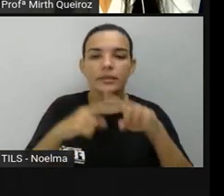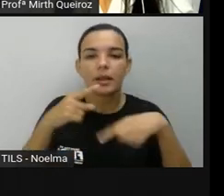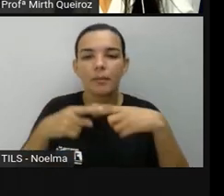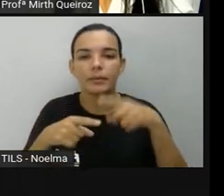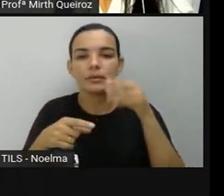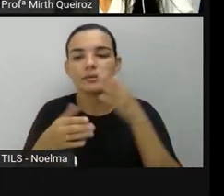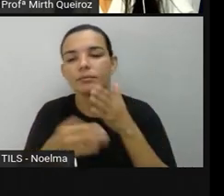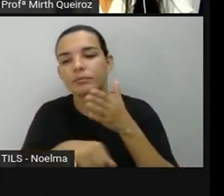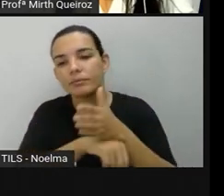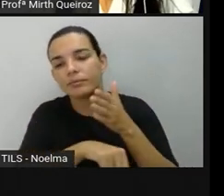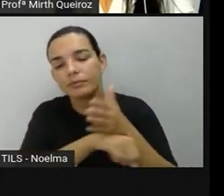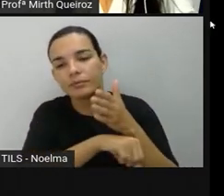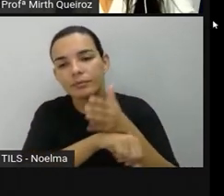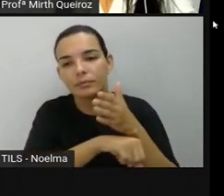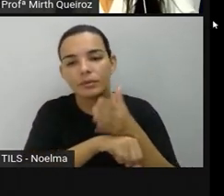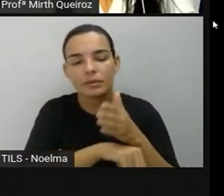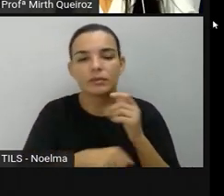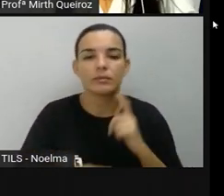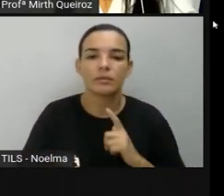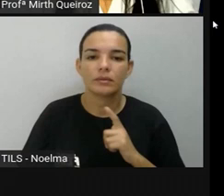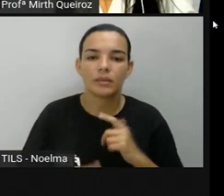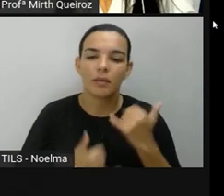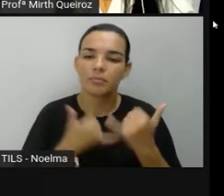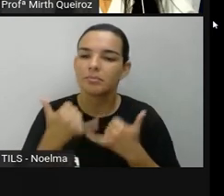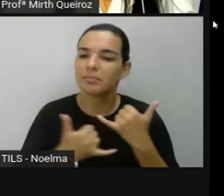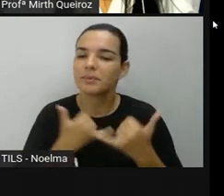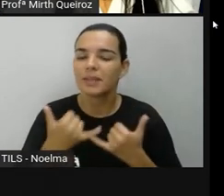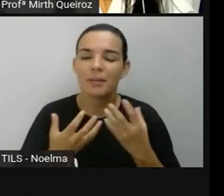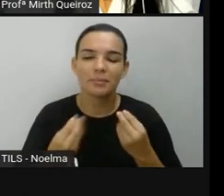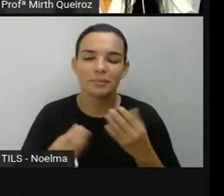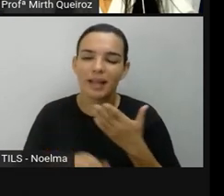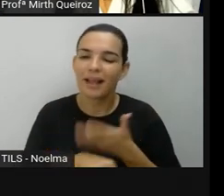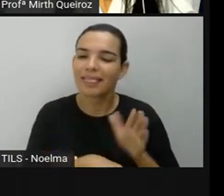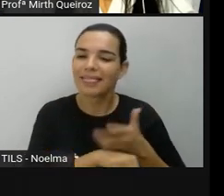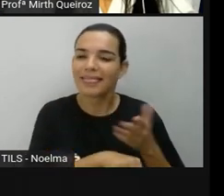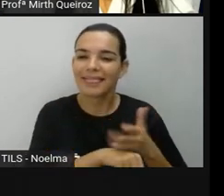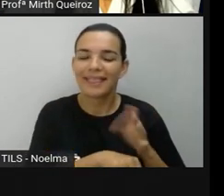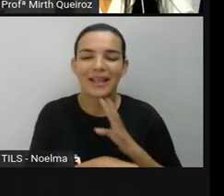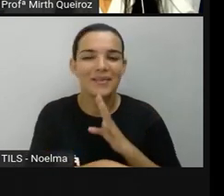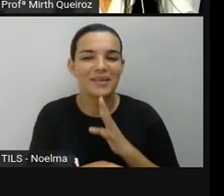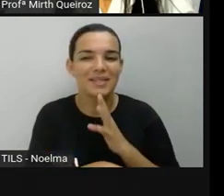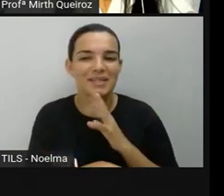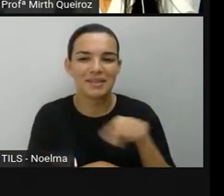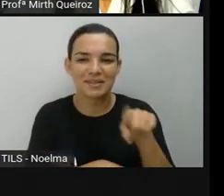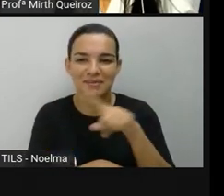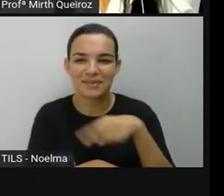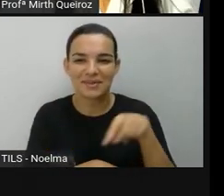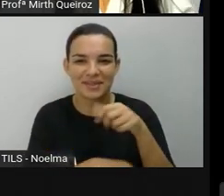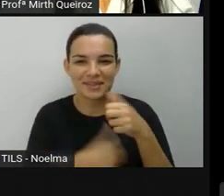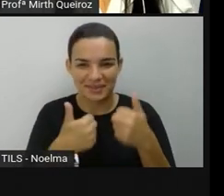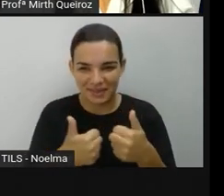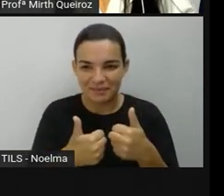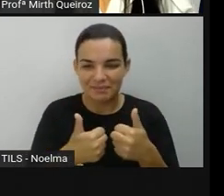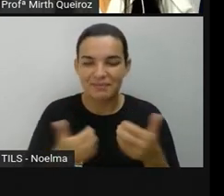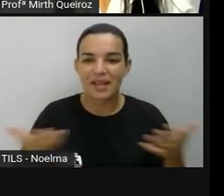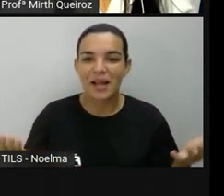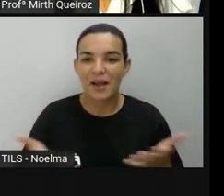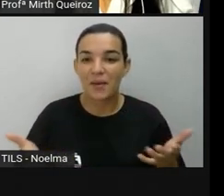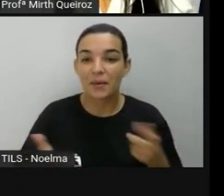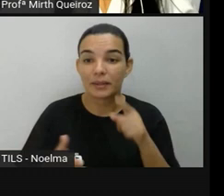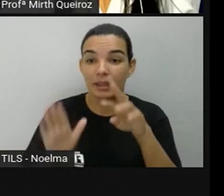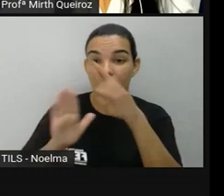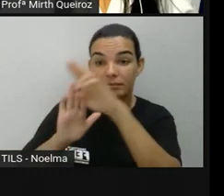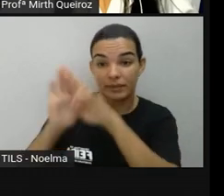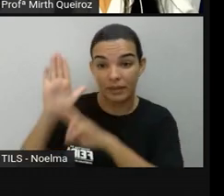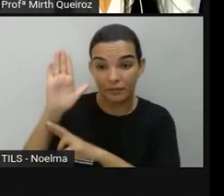esse site aí e jogar bastante e treinando aí os conhecimentos de vocês certo aqui estão as